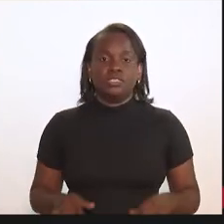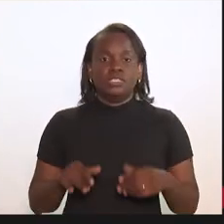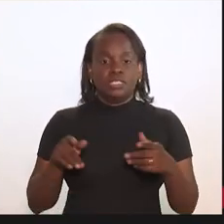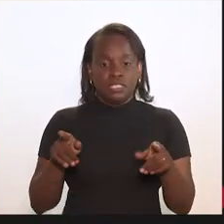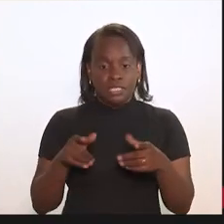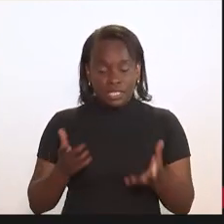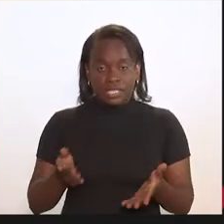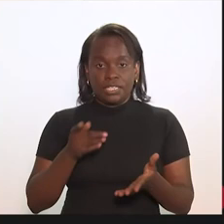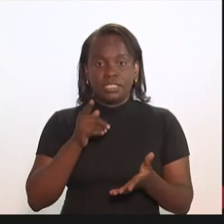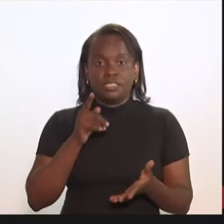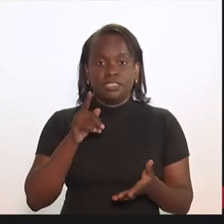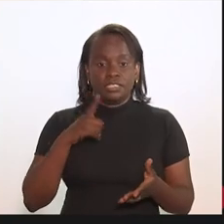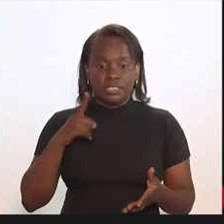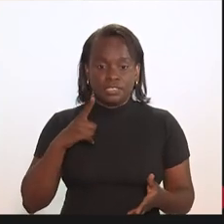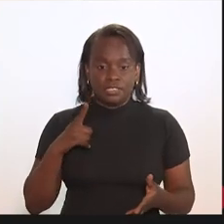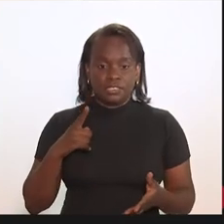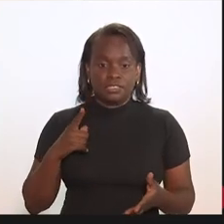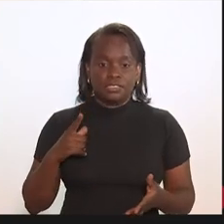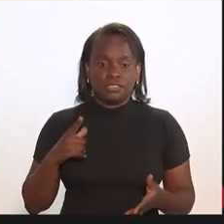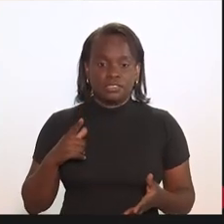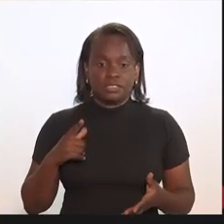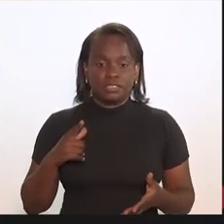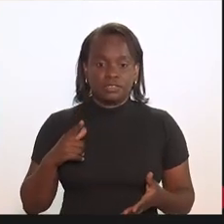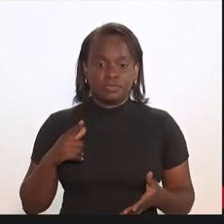Rio de Janeiro naquilo que está